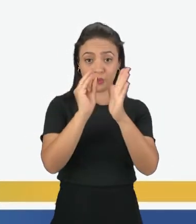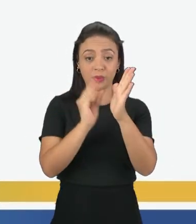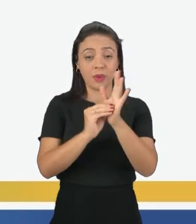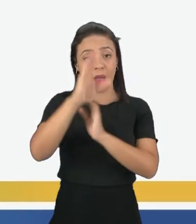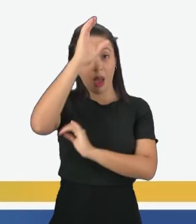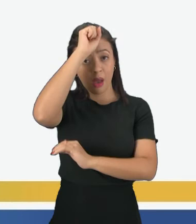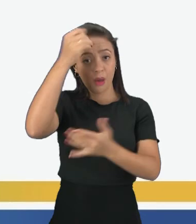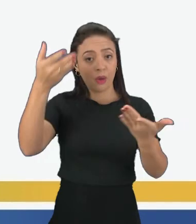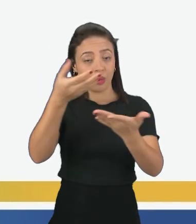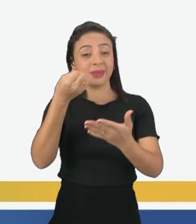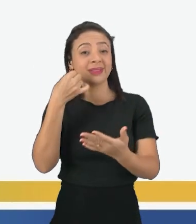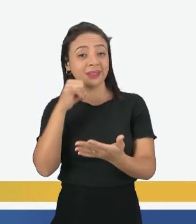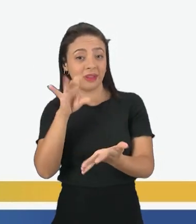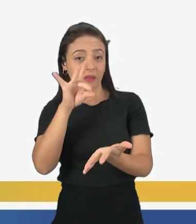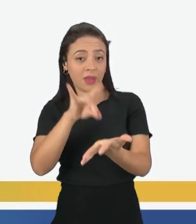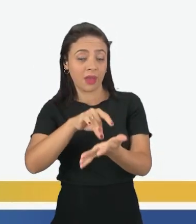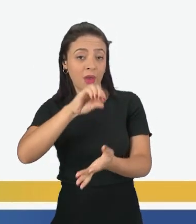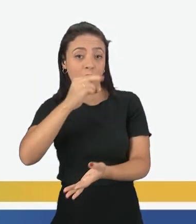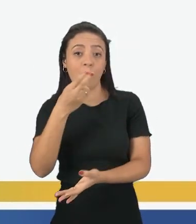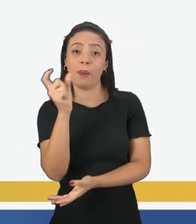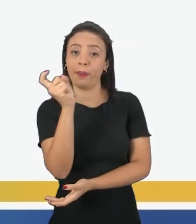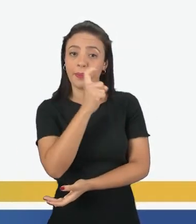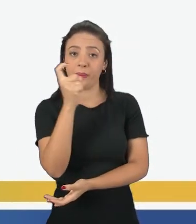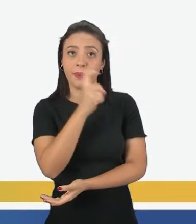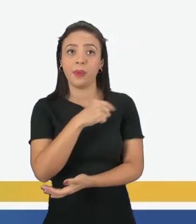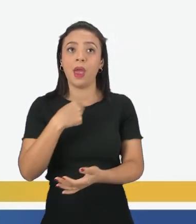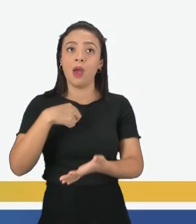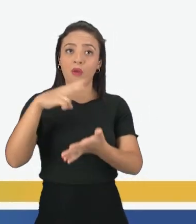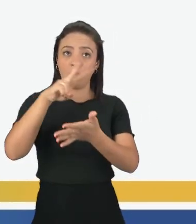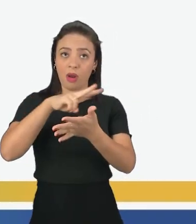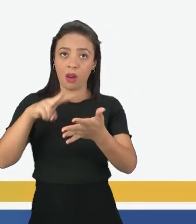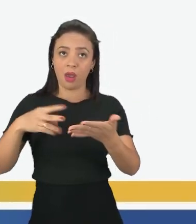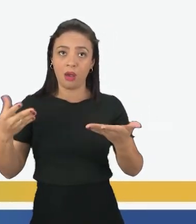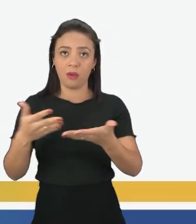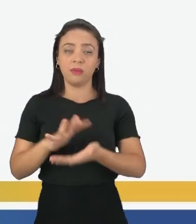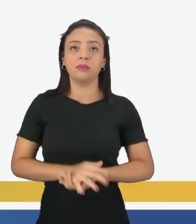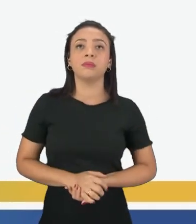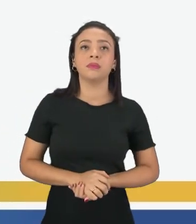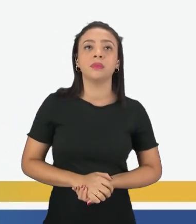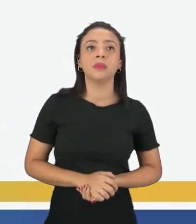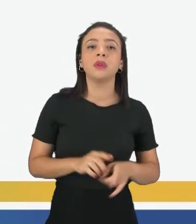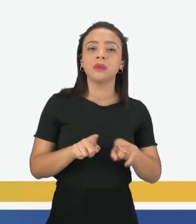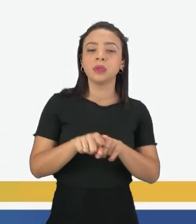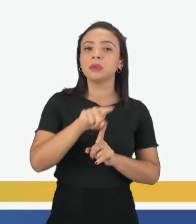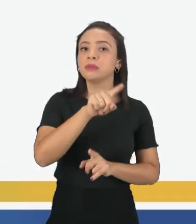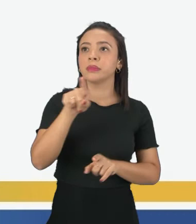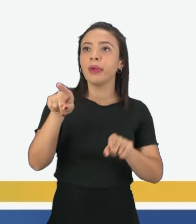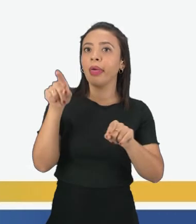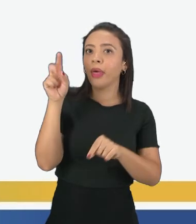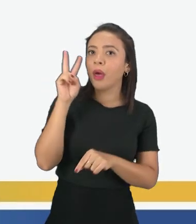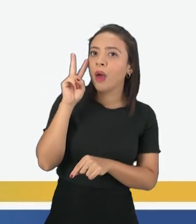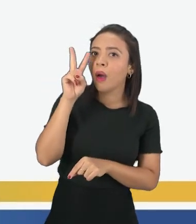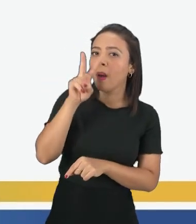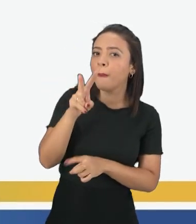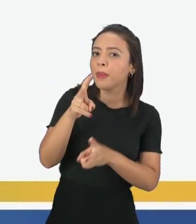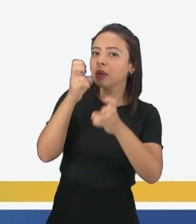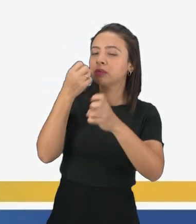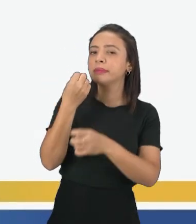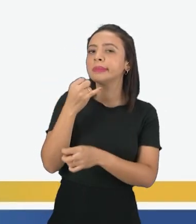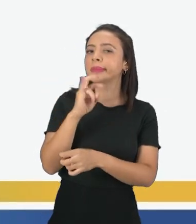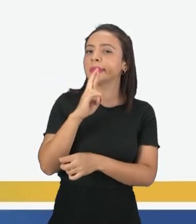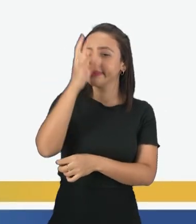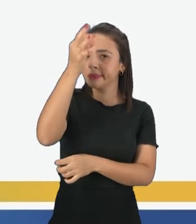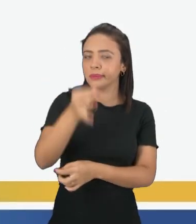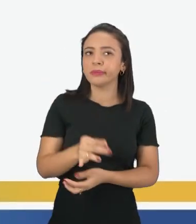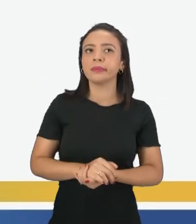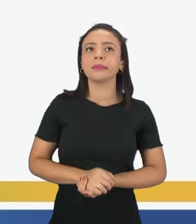hoje são verdadeiras ou falsas. Vou fazer a leitura com vocês e vocês já vão aí meditando um pouquinho sobre a resposta. Então